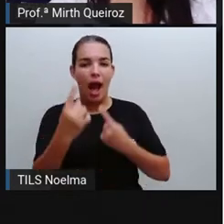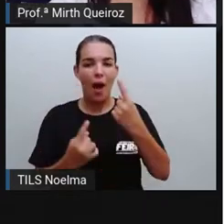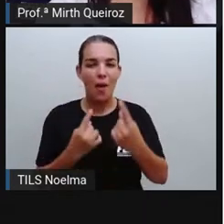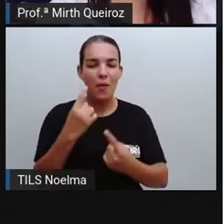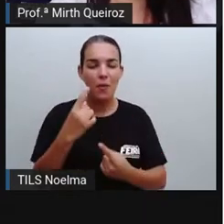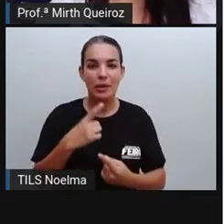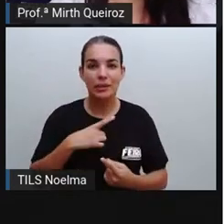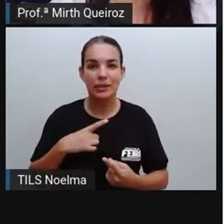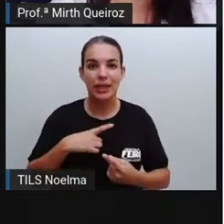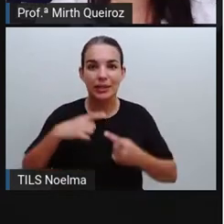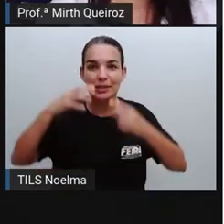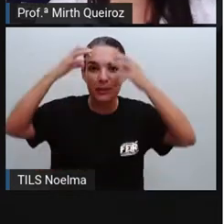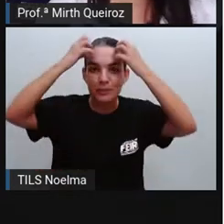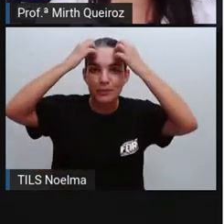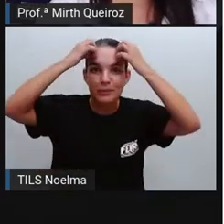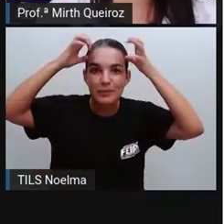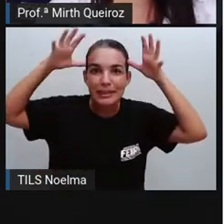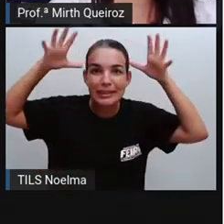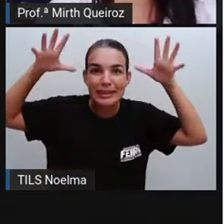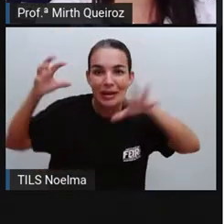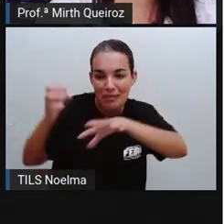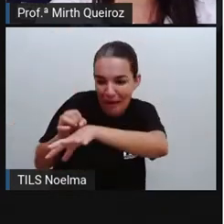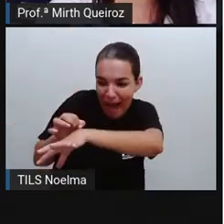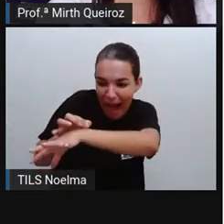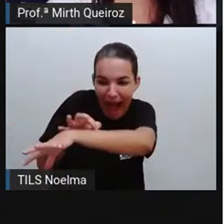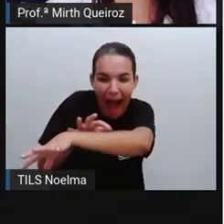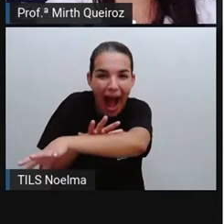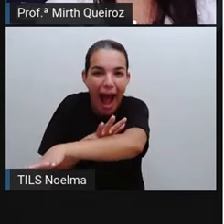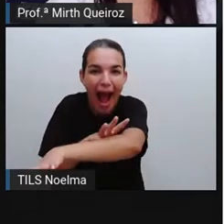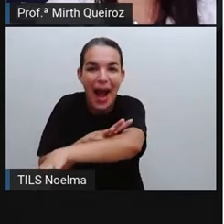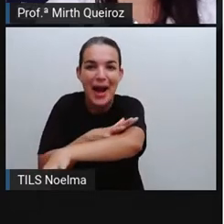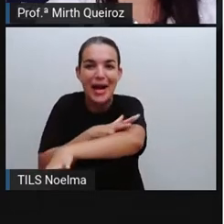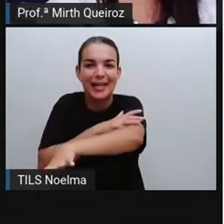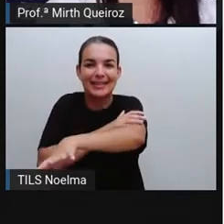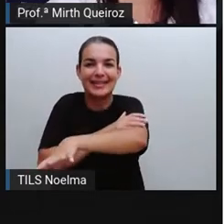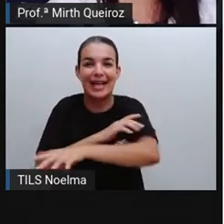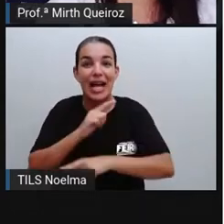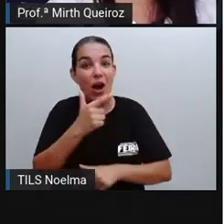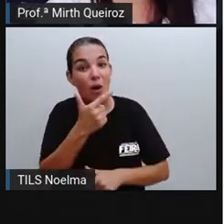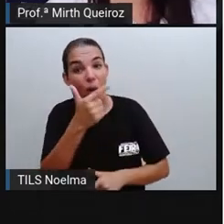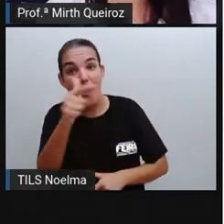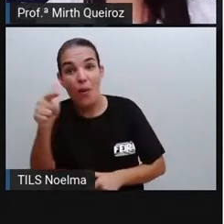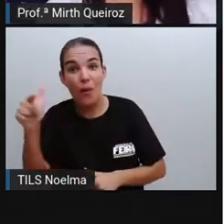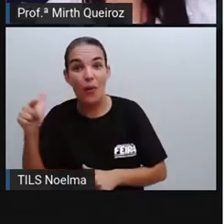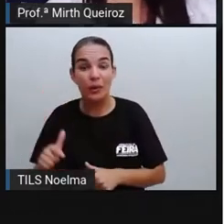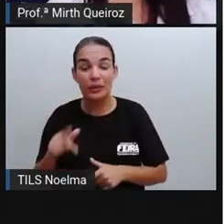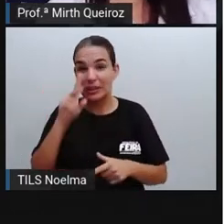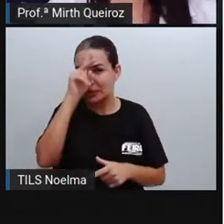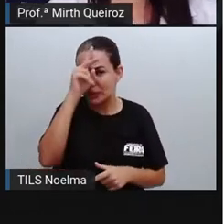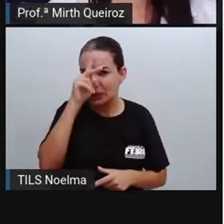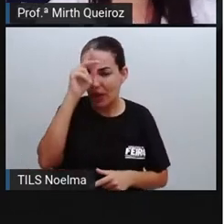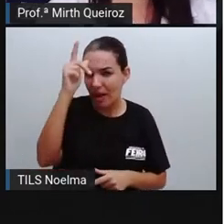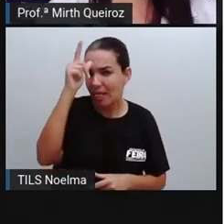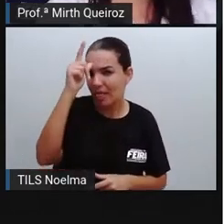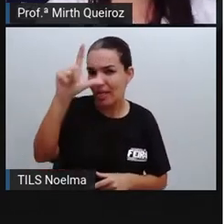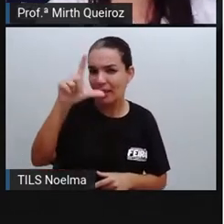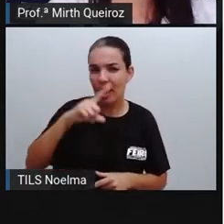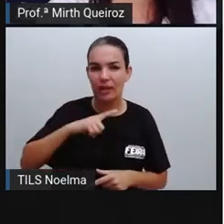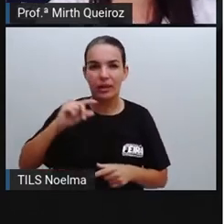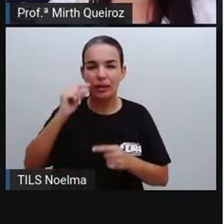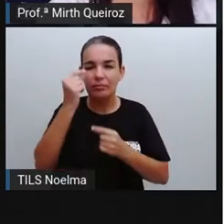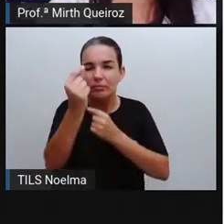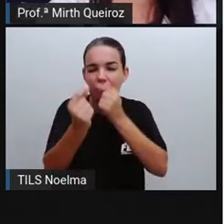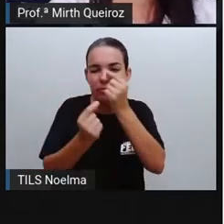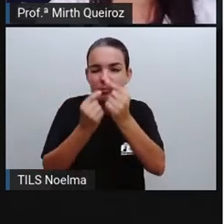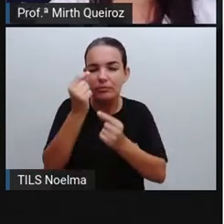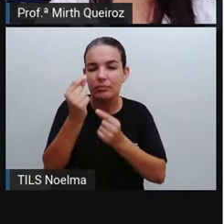cabelos arrepiados, enquanto outras contam com um toque de mistério. Esse